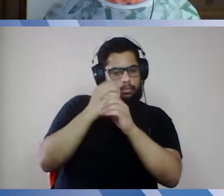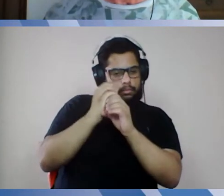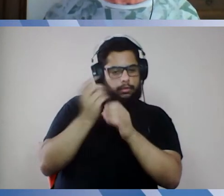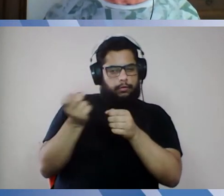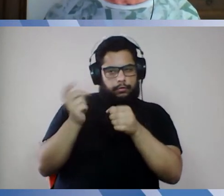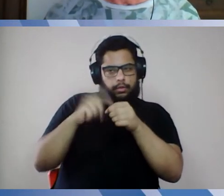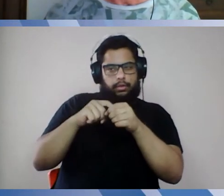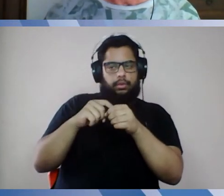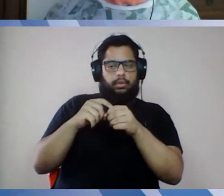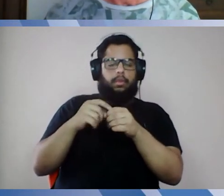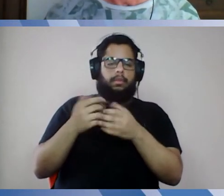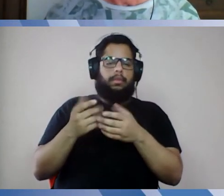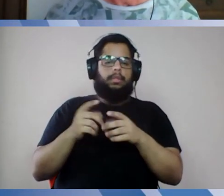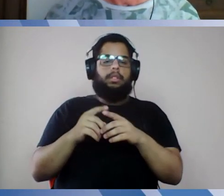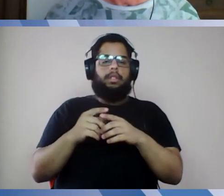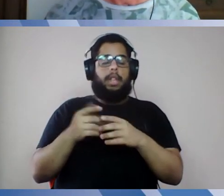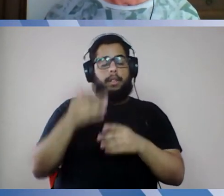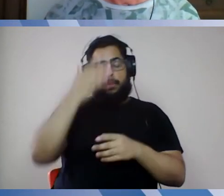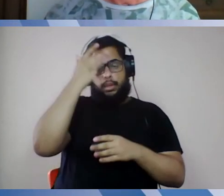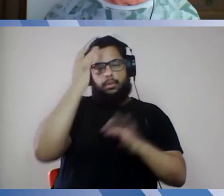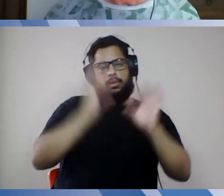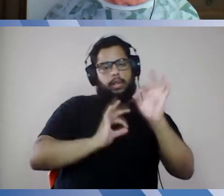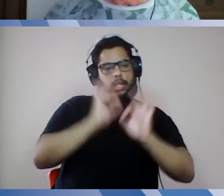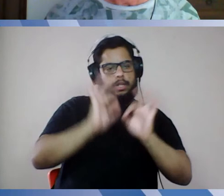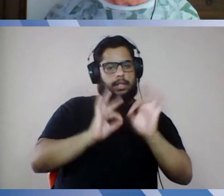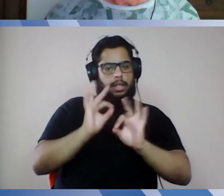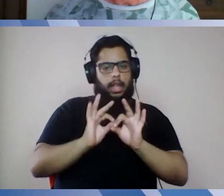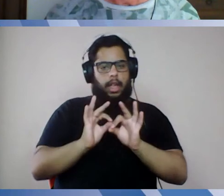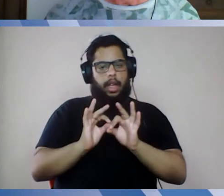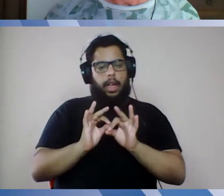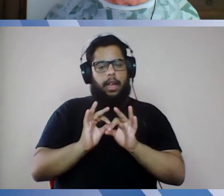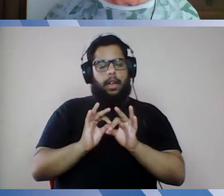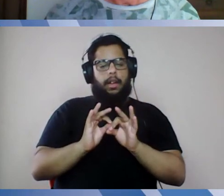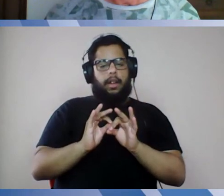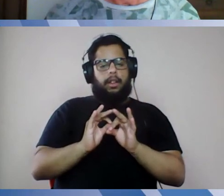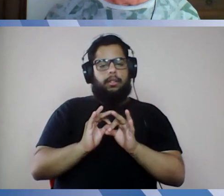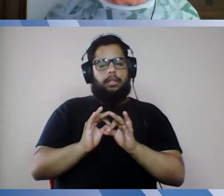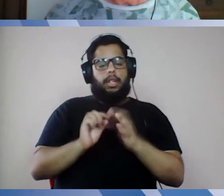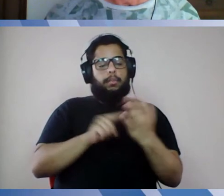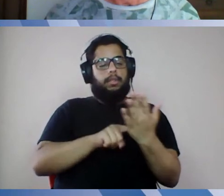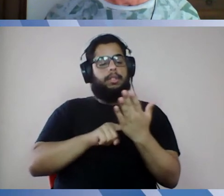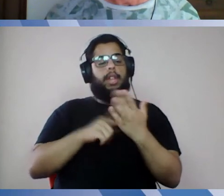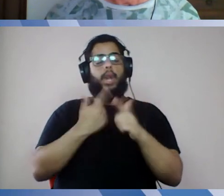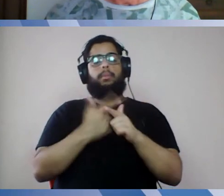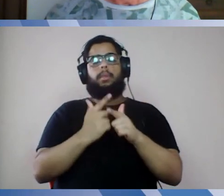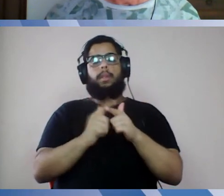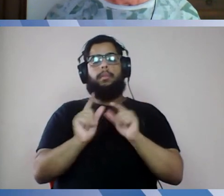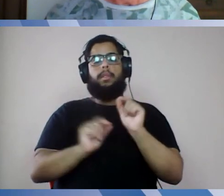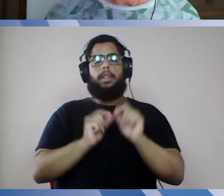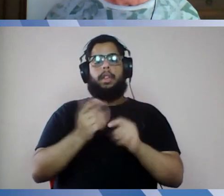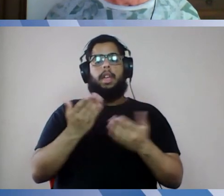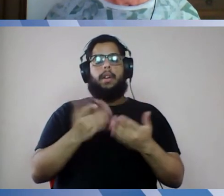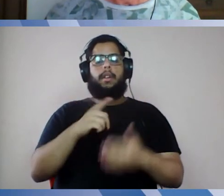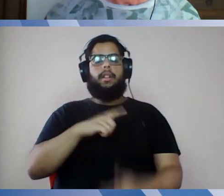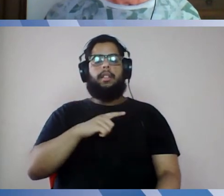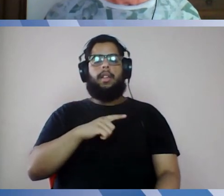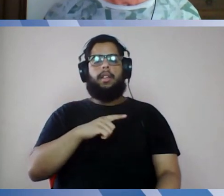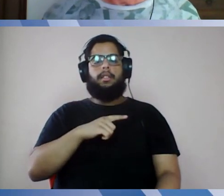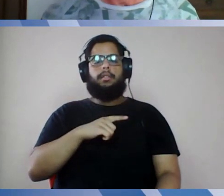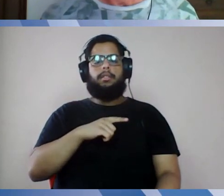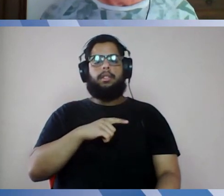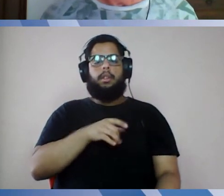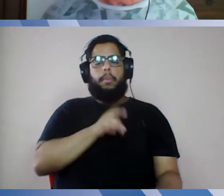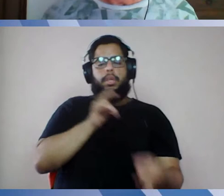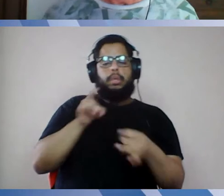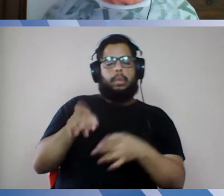obviamente, as pessoas se organizaram, fizeram o protocolo, chegou para a gente o problema de que agora gerou resíduos, resíduos